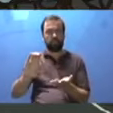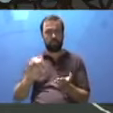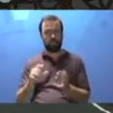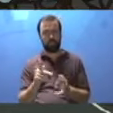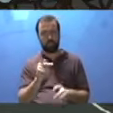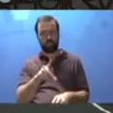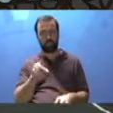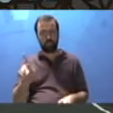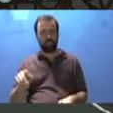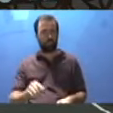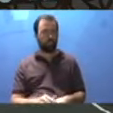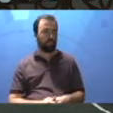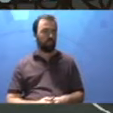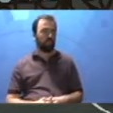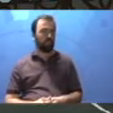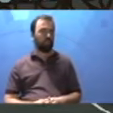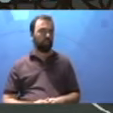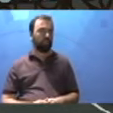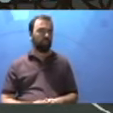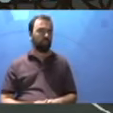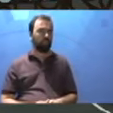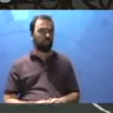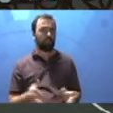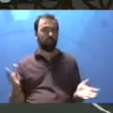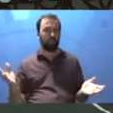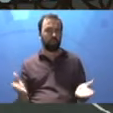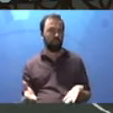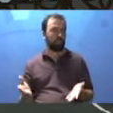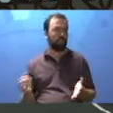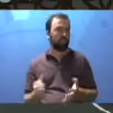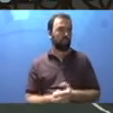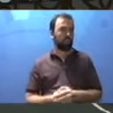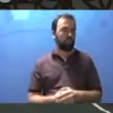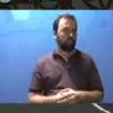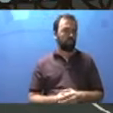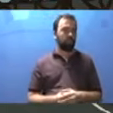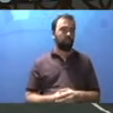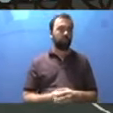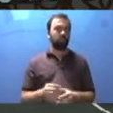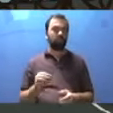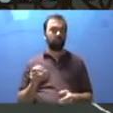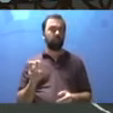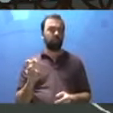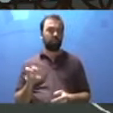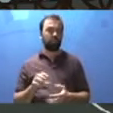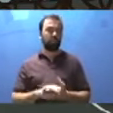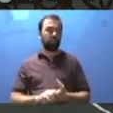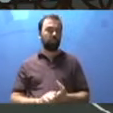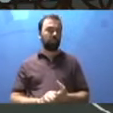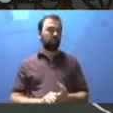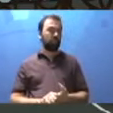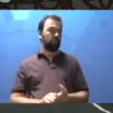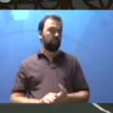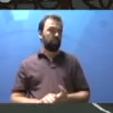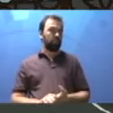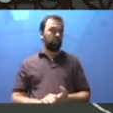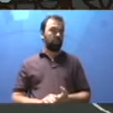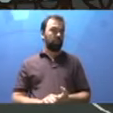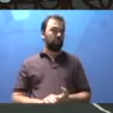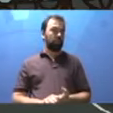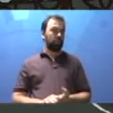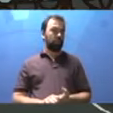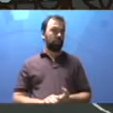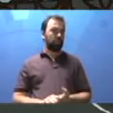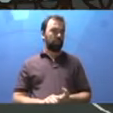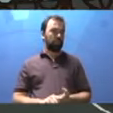manda para sua professora lá no grupinho de vocês. Agora aqui é a unidade 5. Mas professora lá no começo não estava